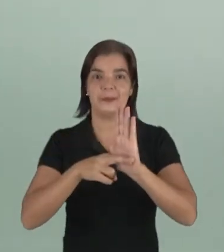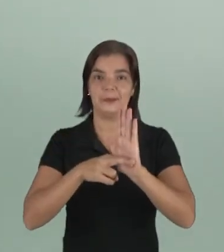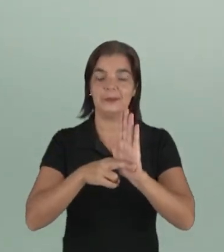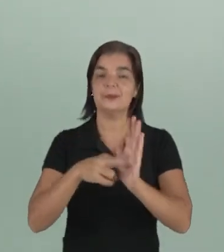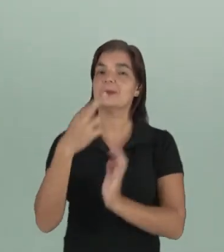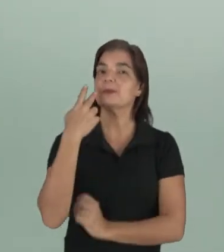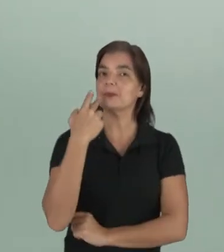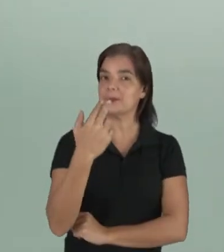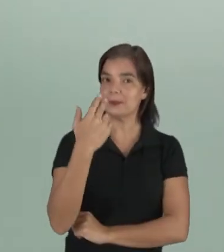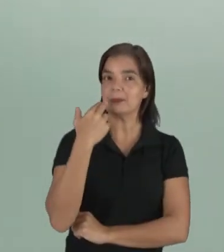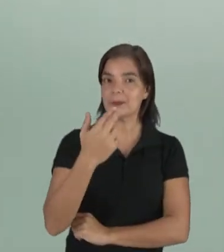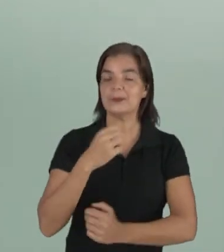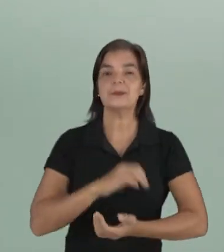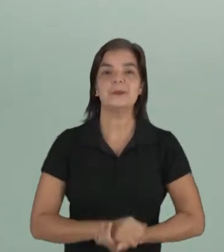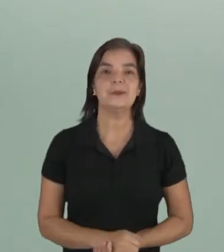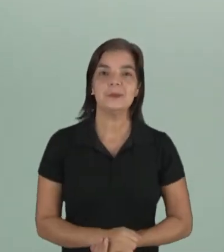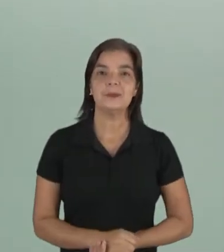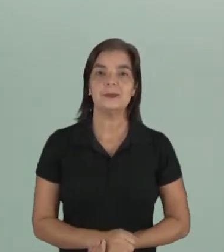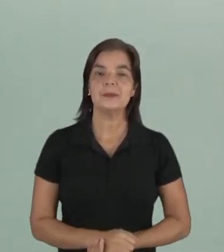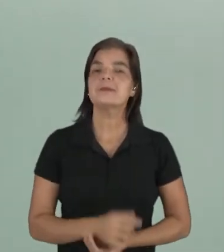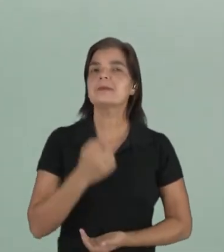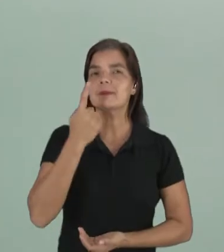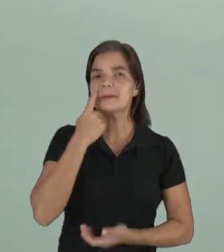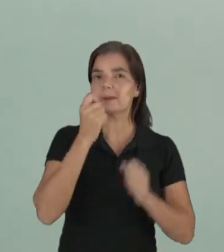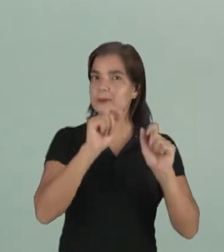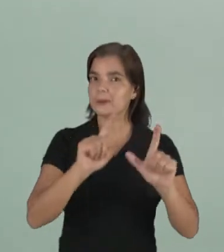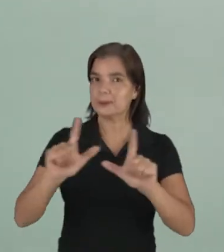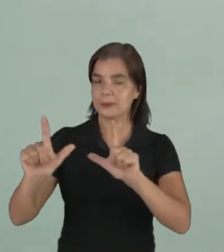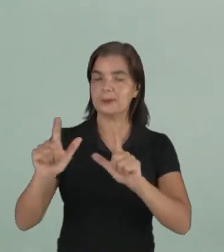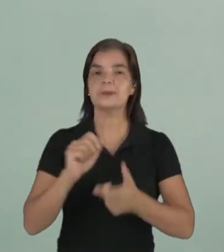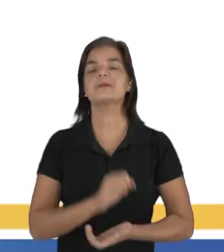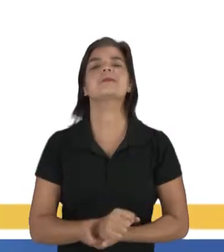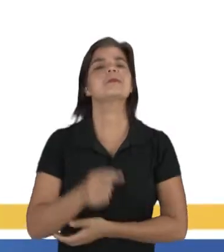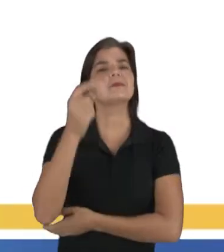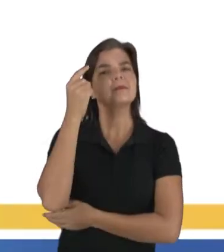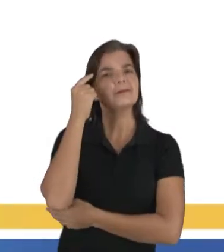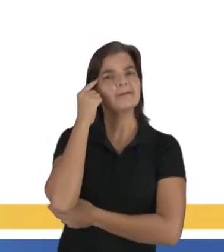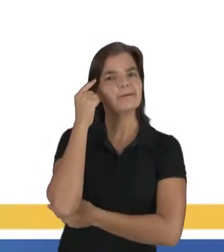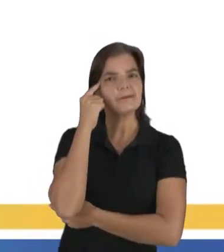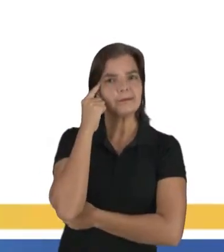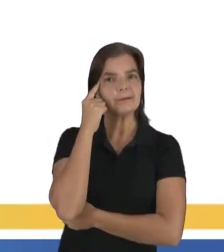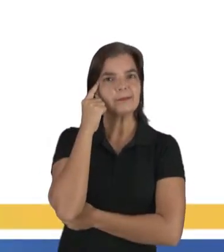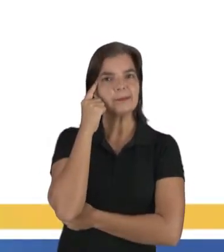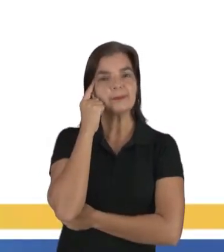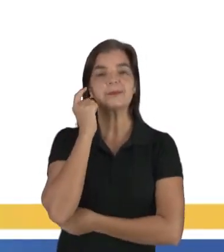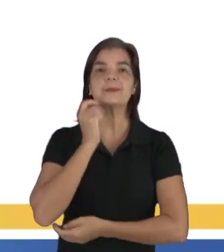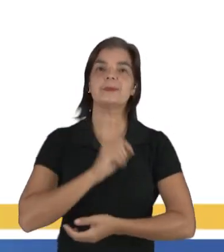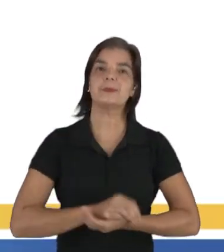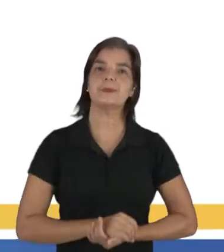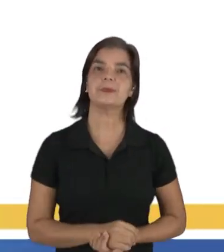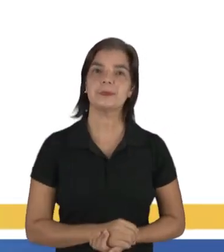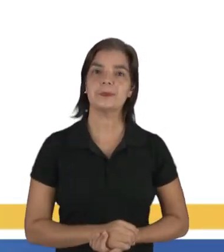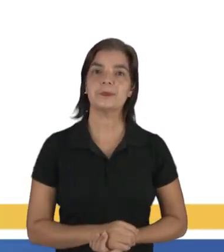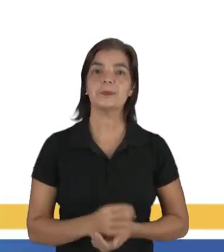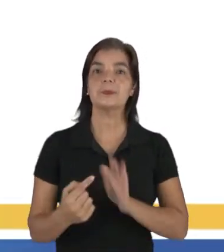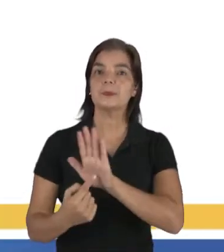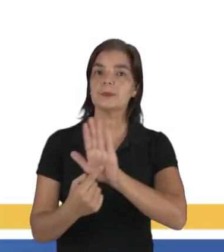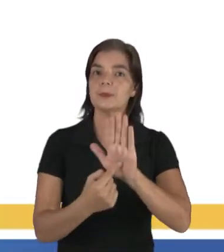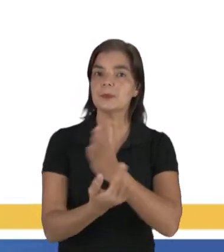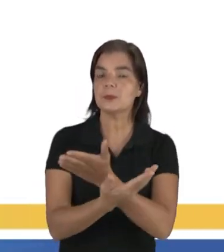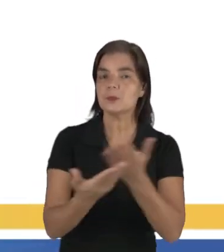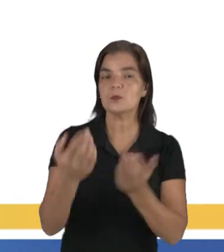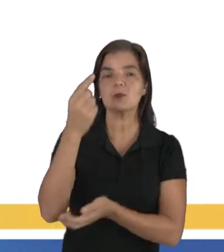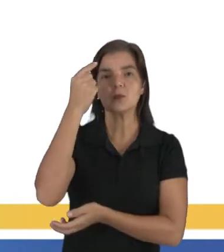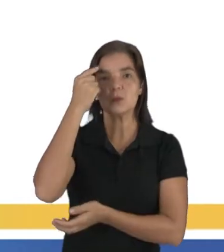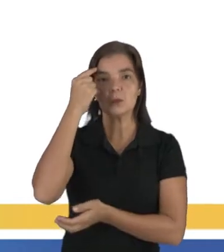na língua. Então, vamos aqui começar. Pensemos. Trouxe para vocês